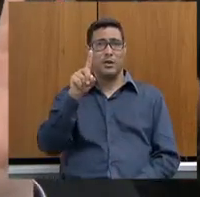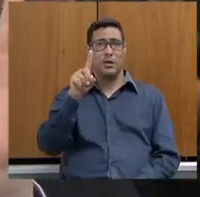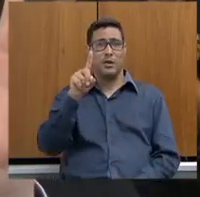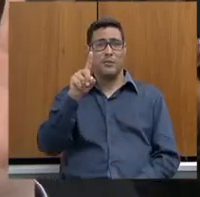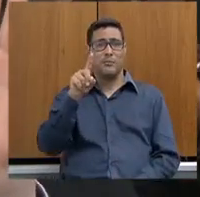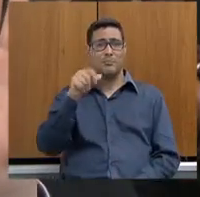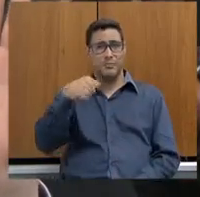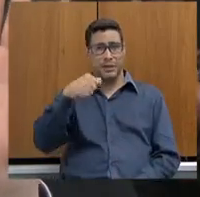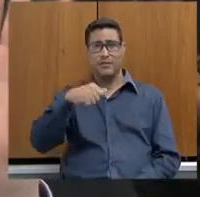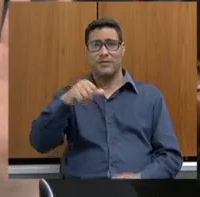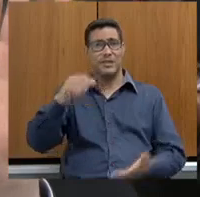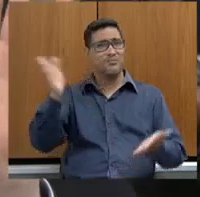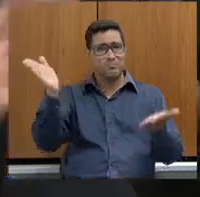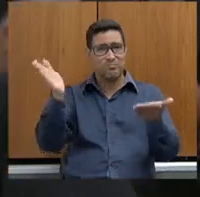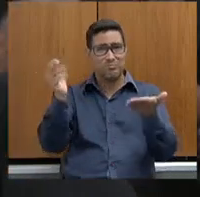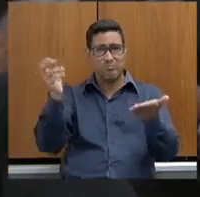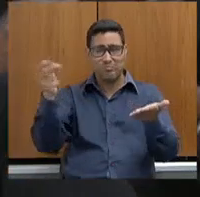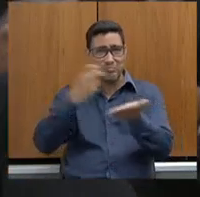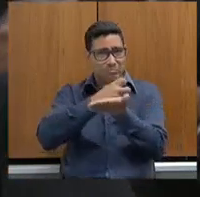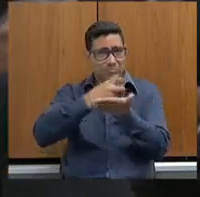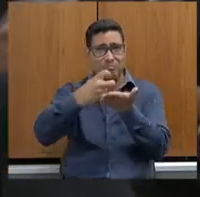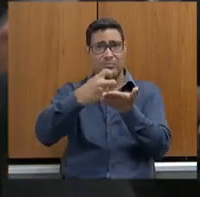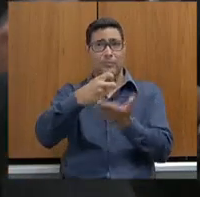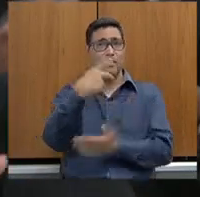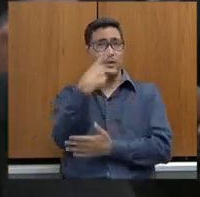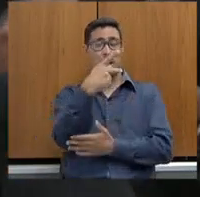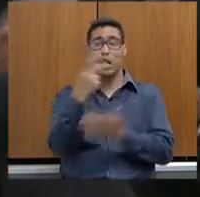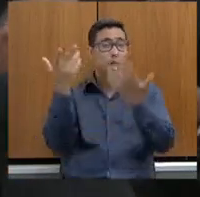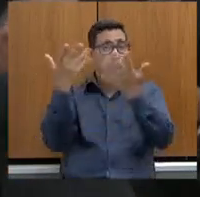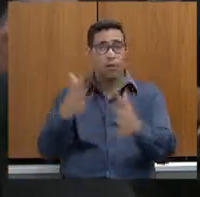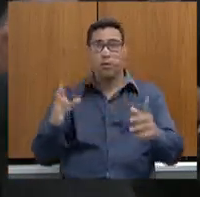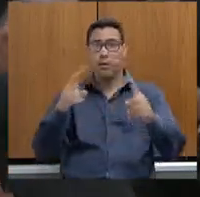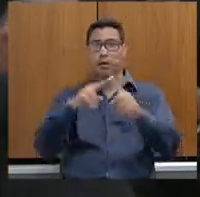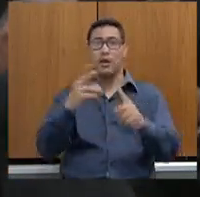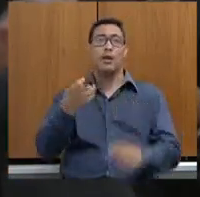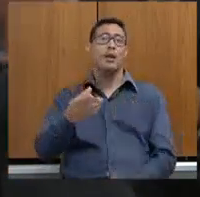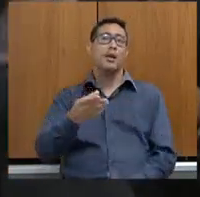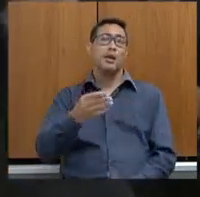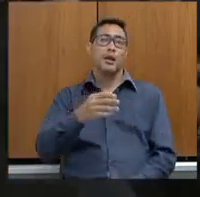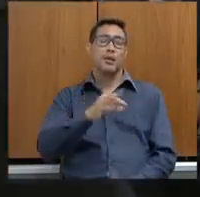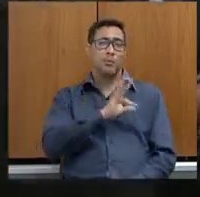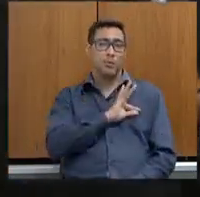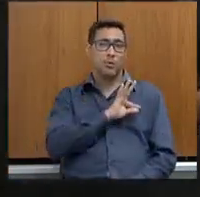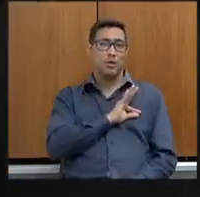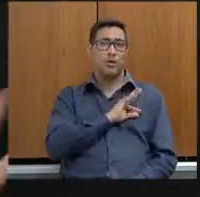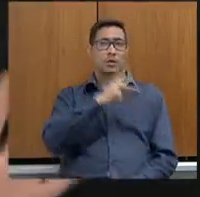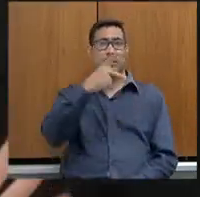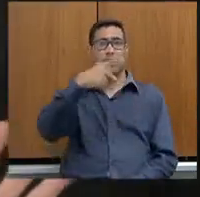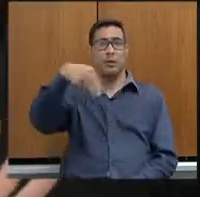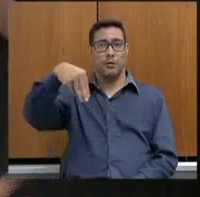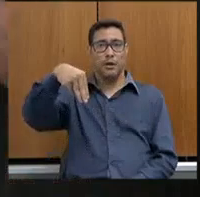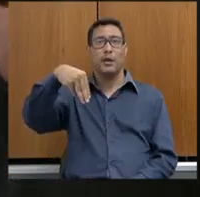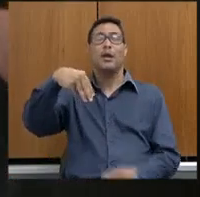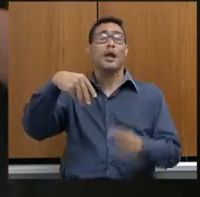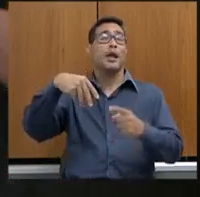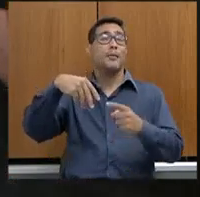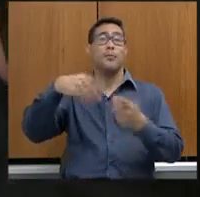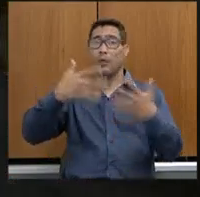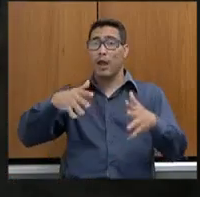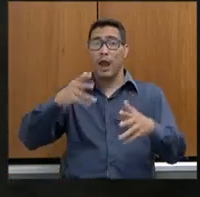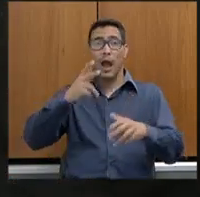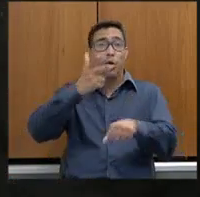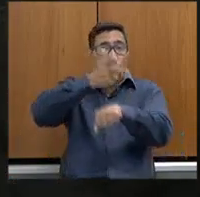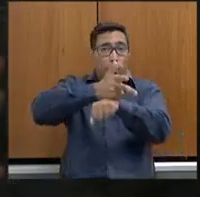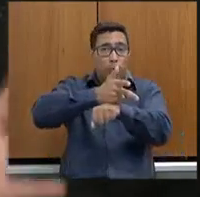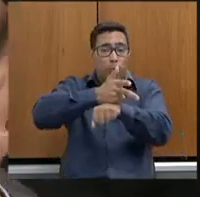esquecido, não queria que a polícia militar pudesse acompanhar o monitoramento.